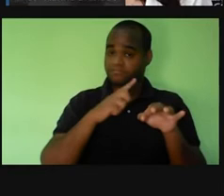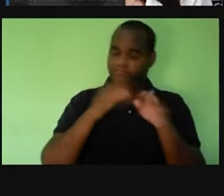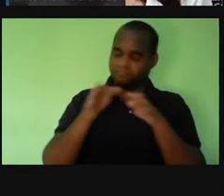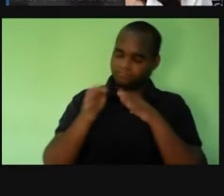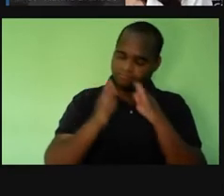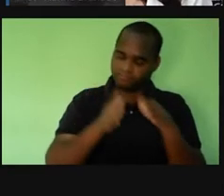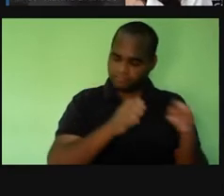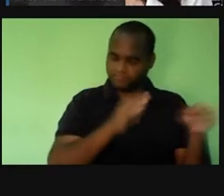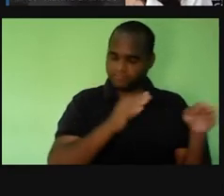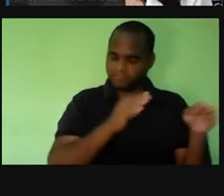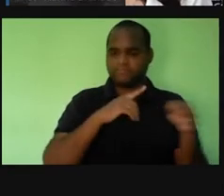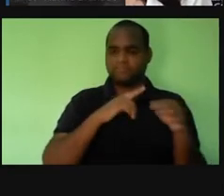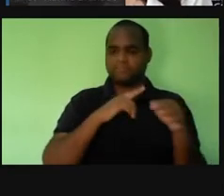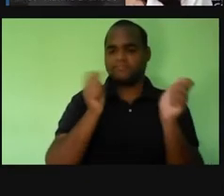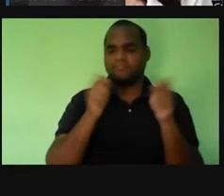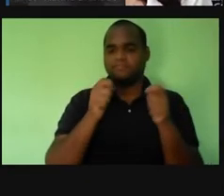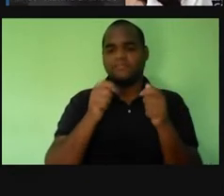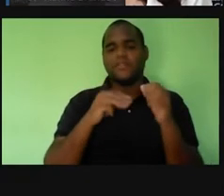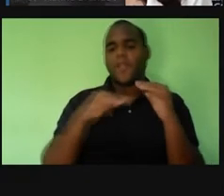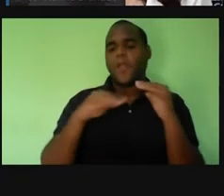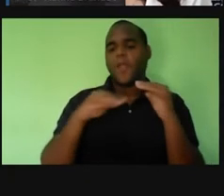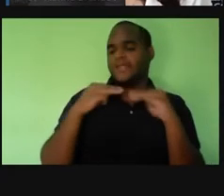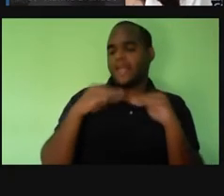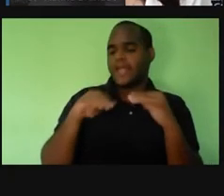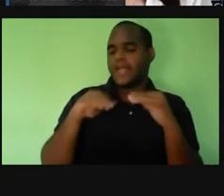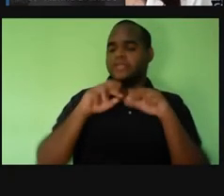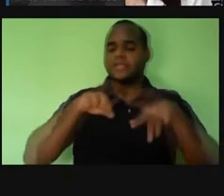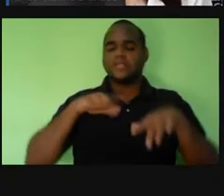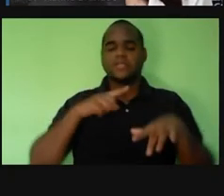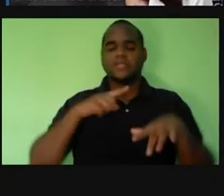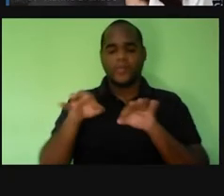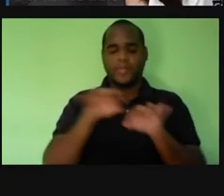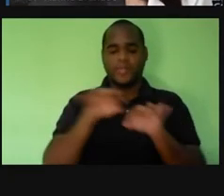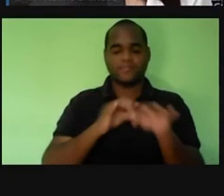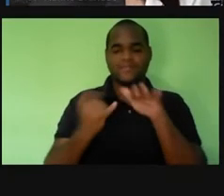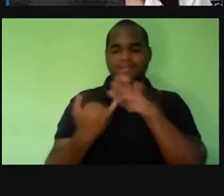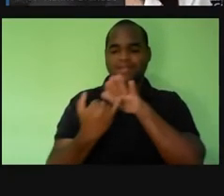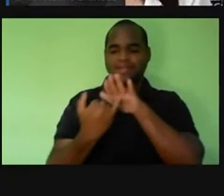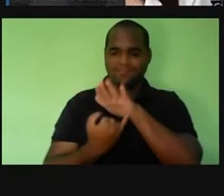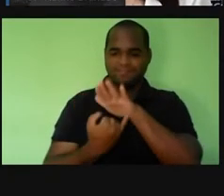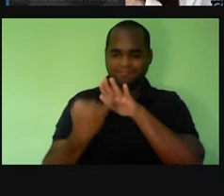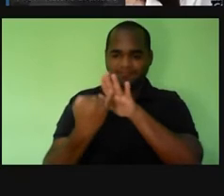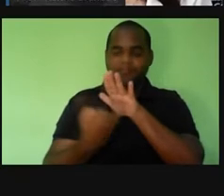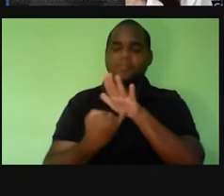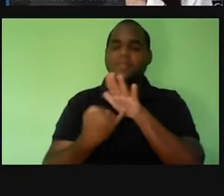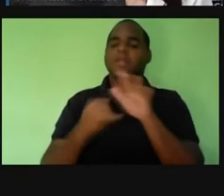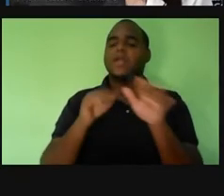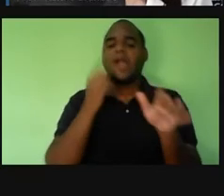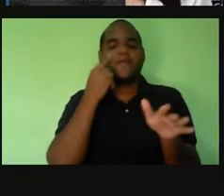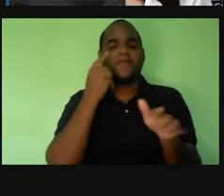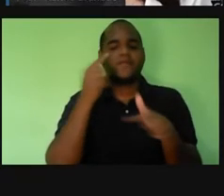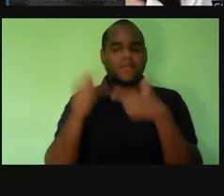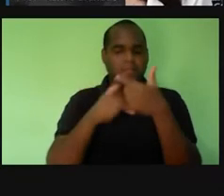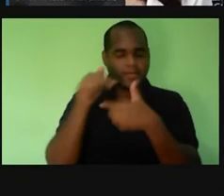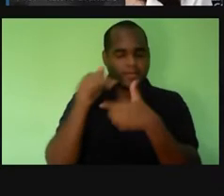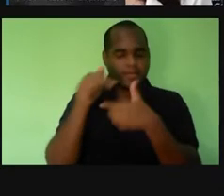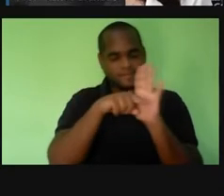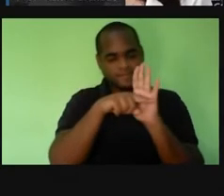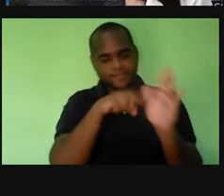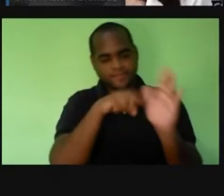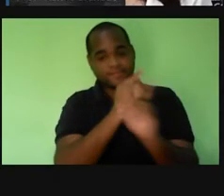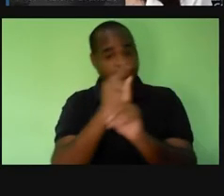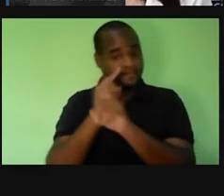operacional, propondo métodos gerais de organização institucional e análise do trabalho, pesquisar ou